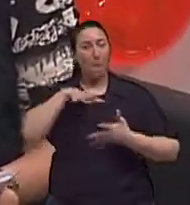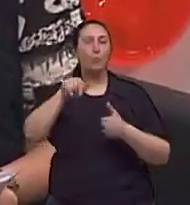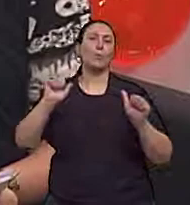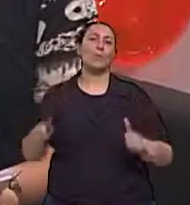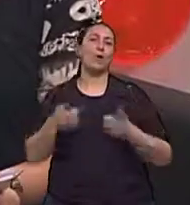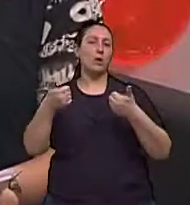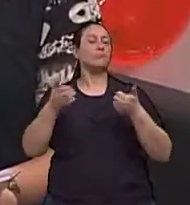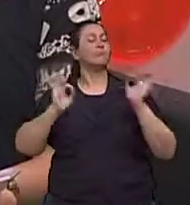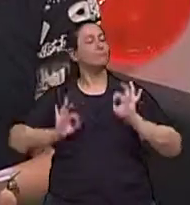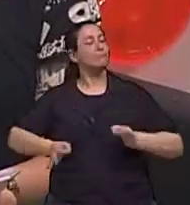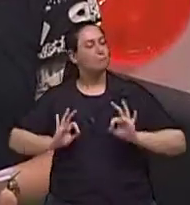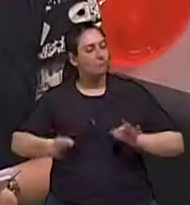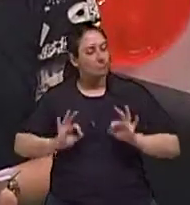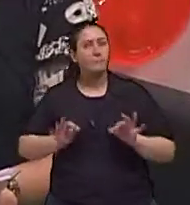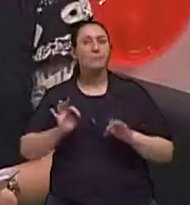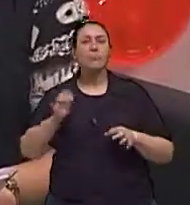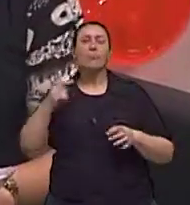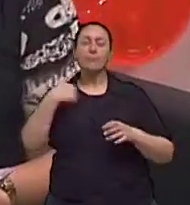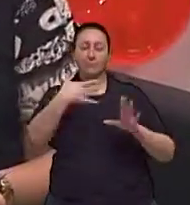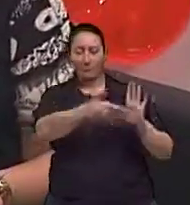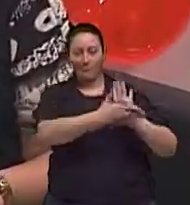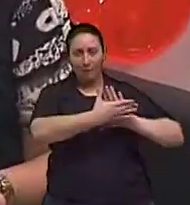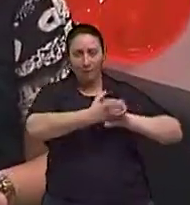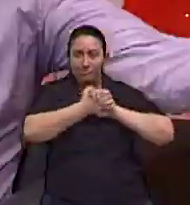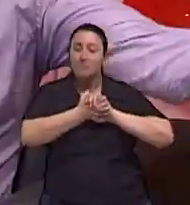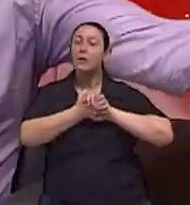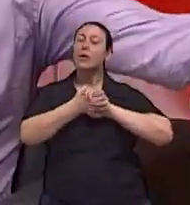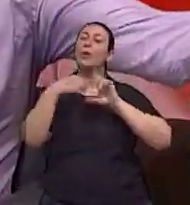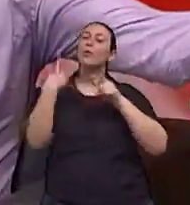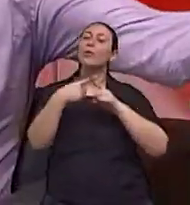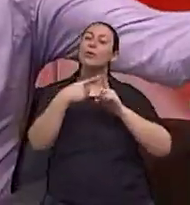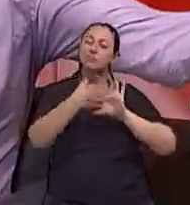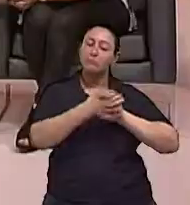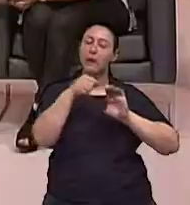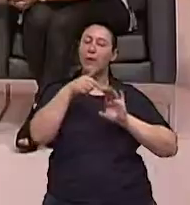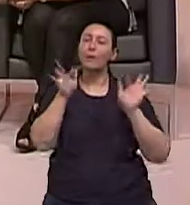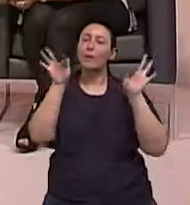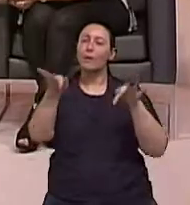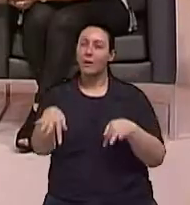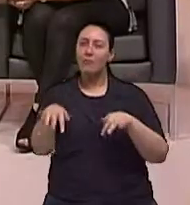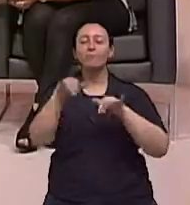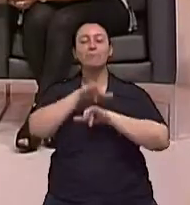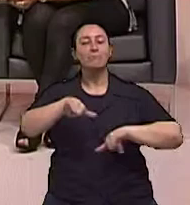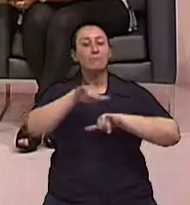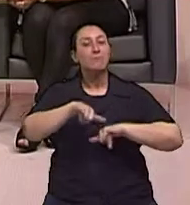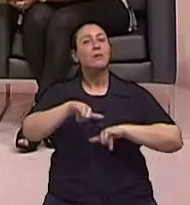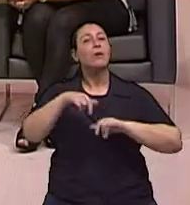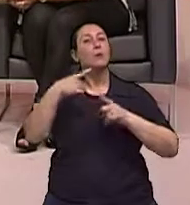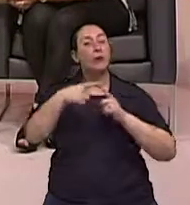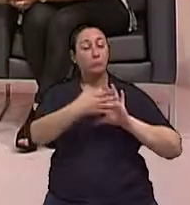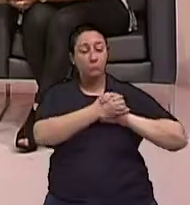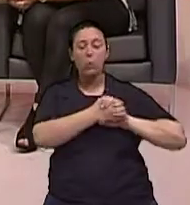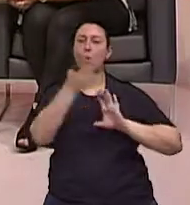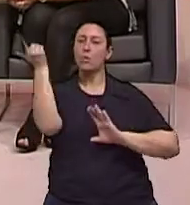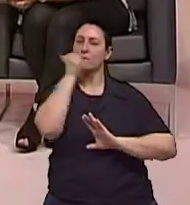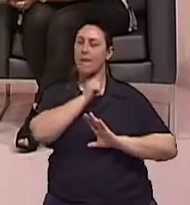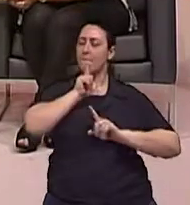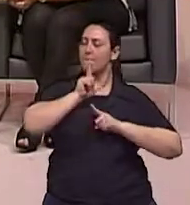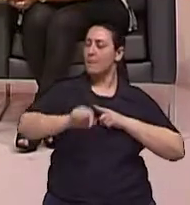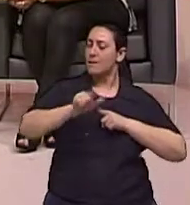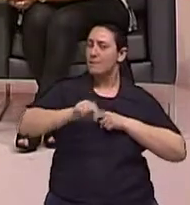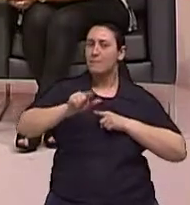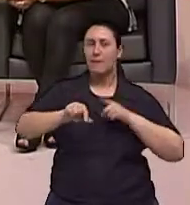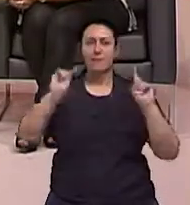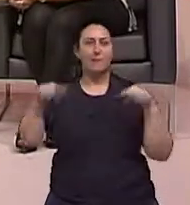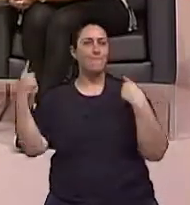melhor com certeza eu que agradeço e a tua mão esquerda porque assim é que a gente termina o programa porque é de mãos dadas que a gente consegue vencer muito melhor